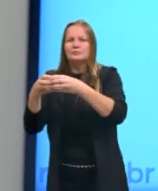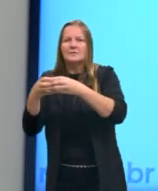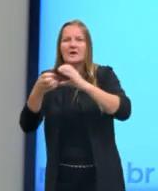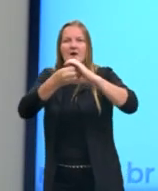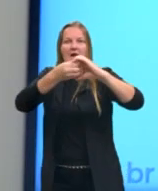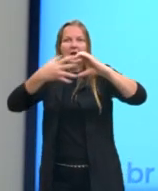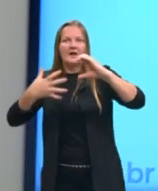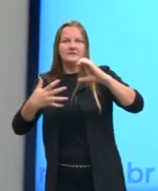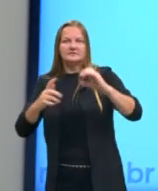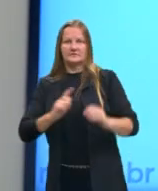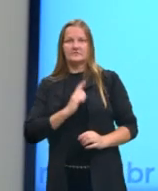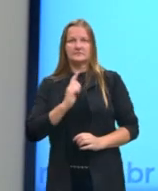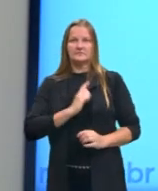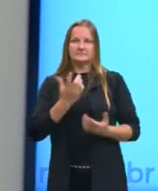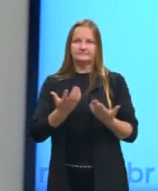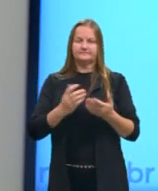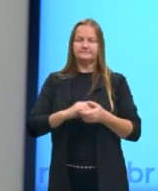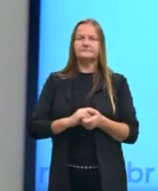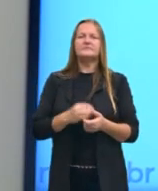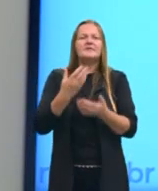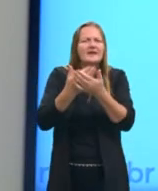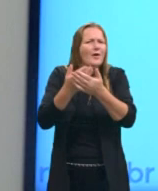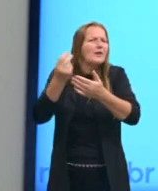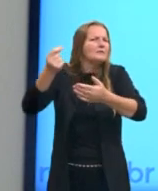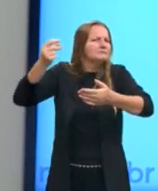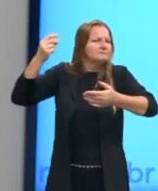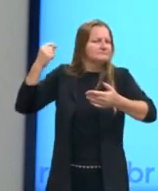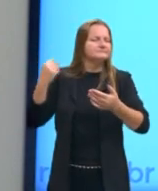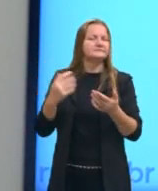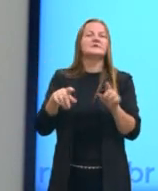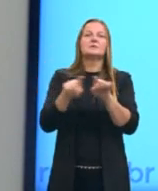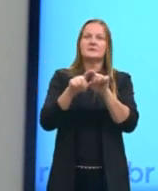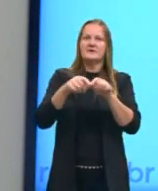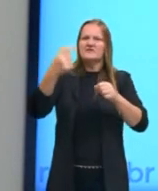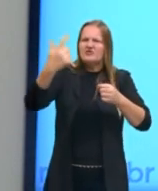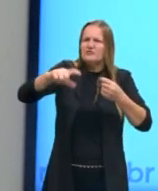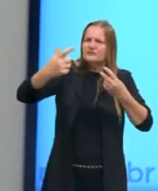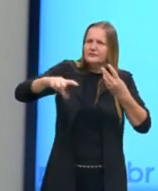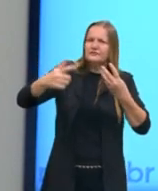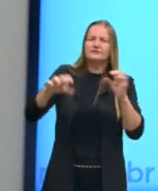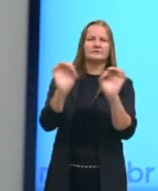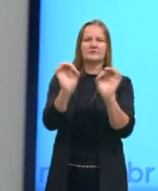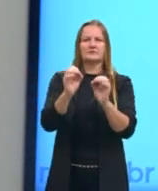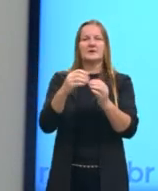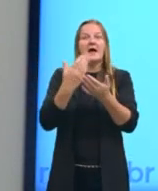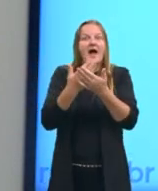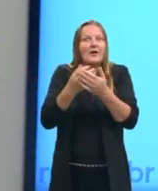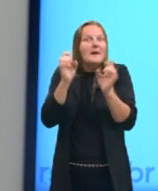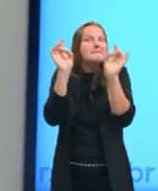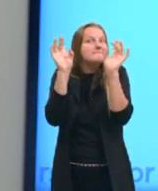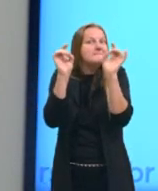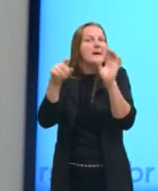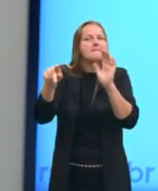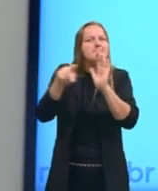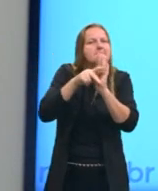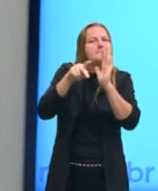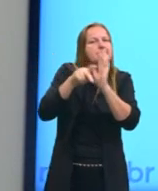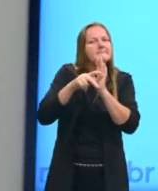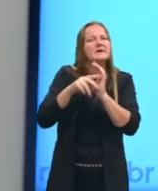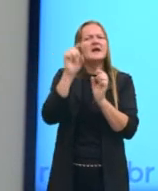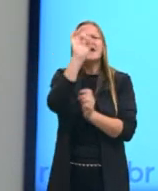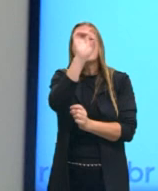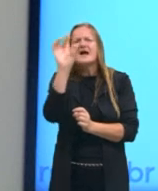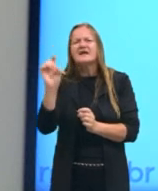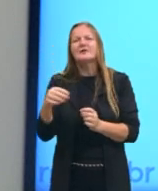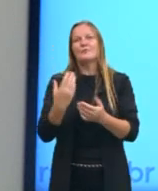Também já falamos sobre ela em aulas anteriores. Eu não vou falar sobre todas aqui, porque a gente vai ter aulas específicas sobre cada uma